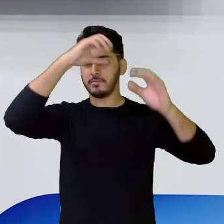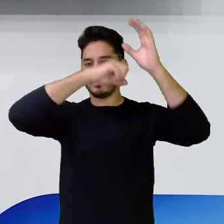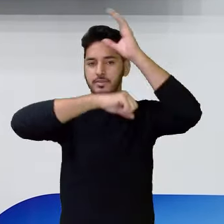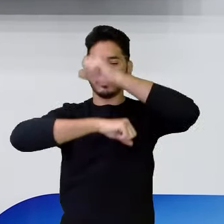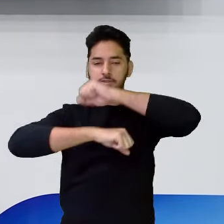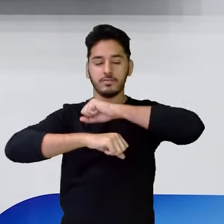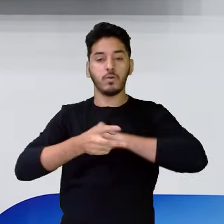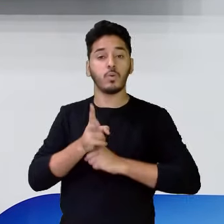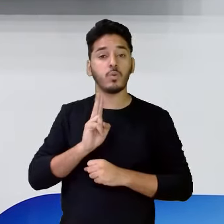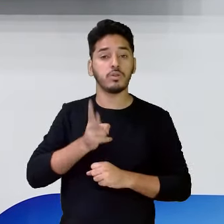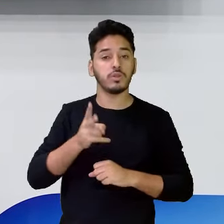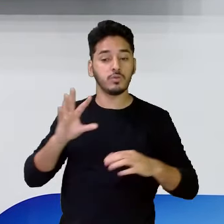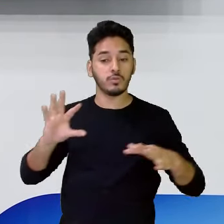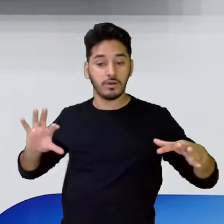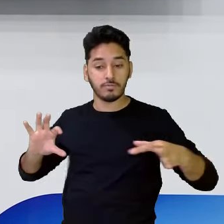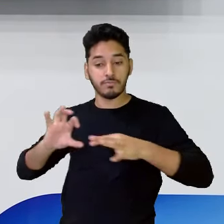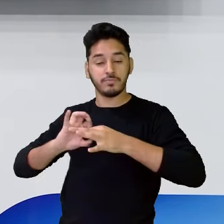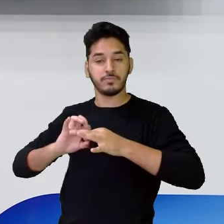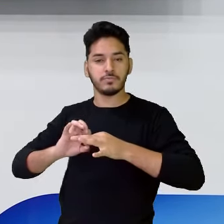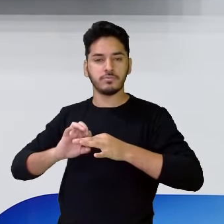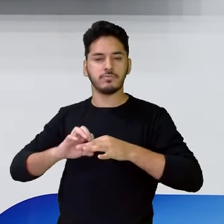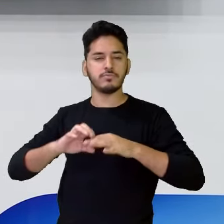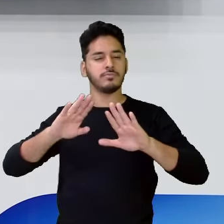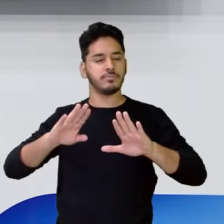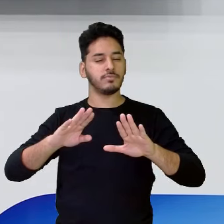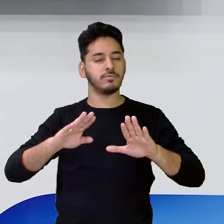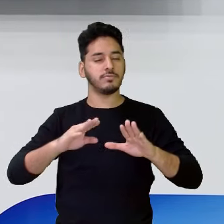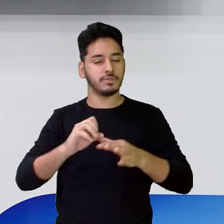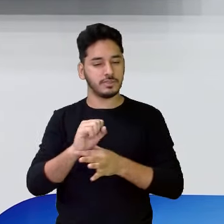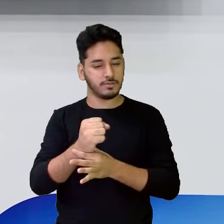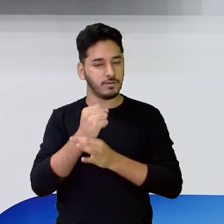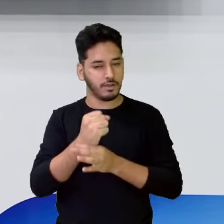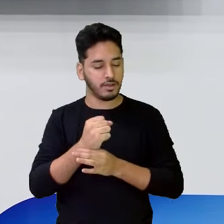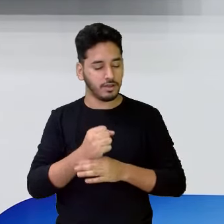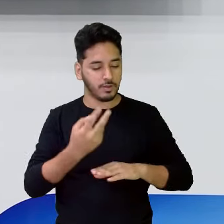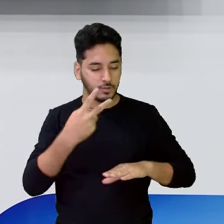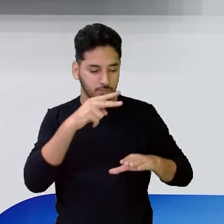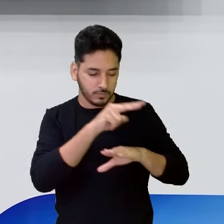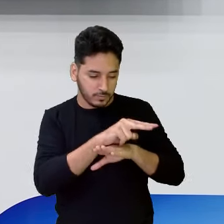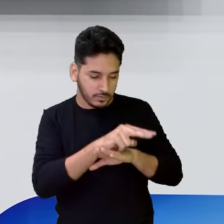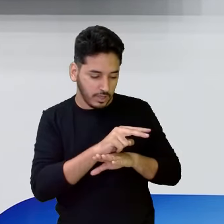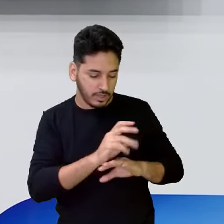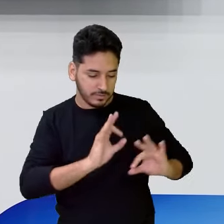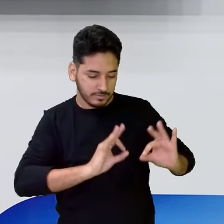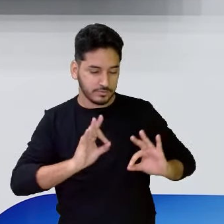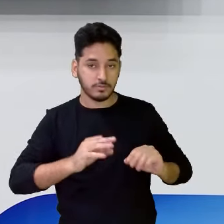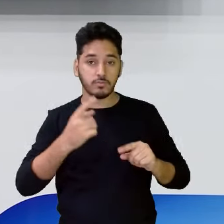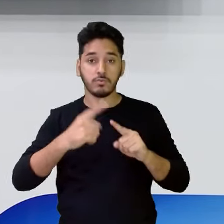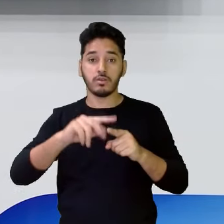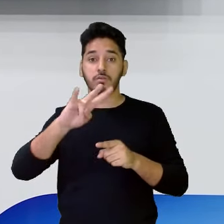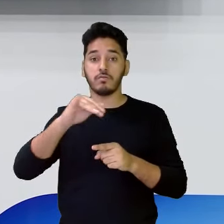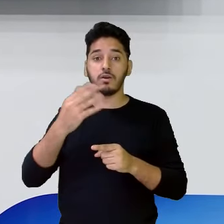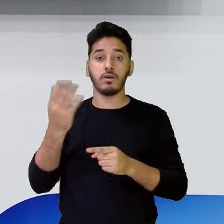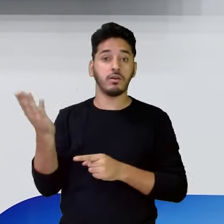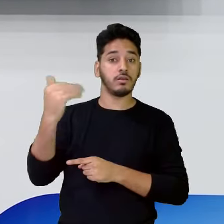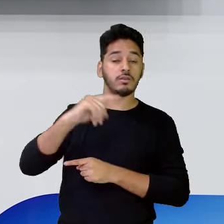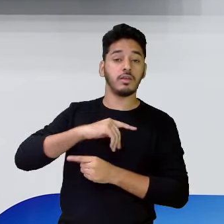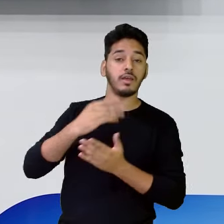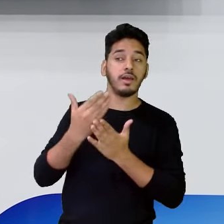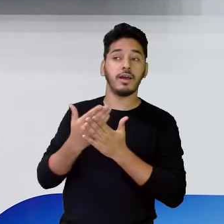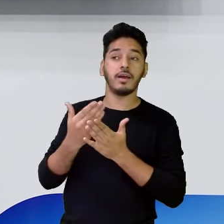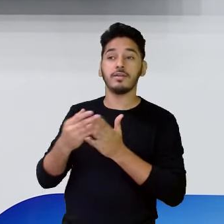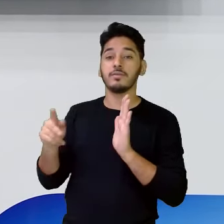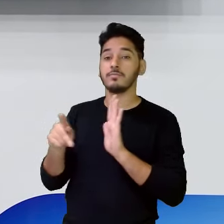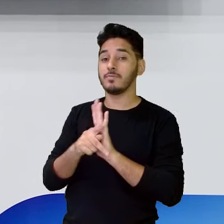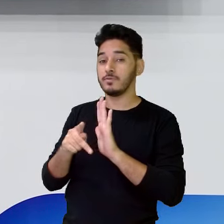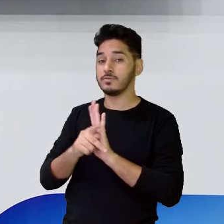conectado. Continua segurando aí o seu material reservado. Pois, já vem aí a aula da professora.